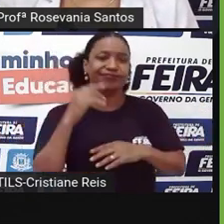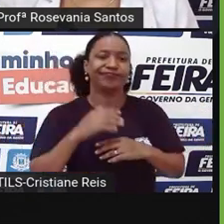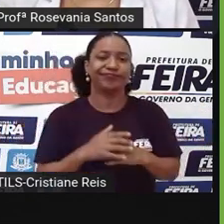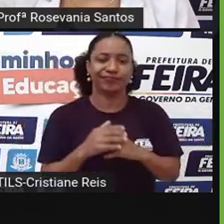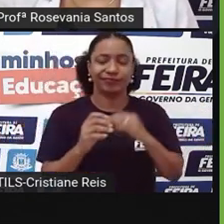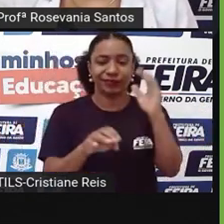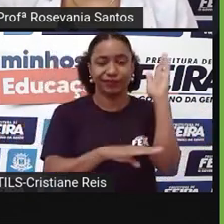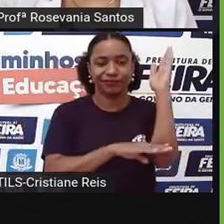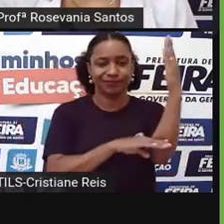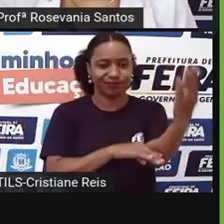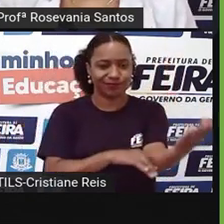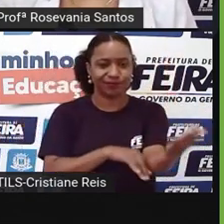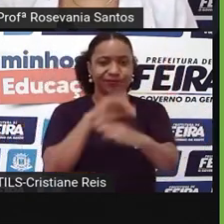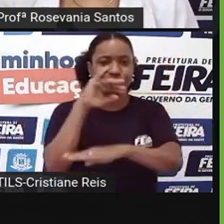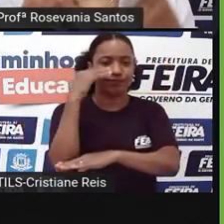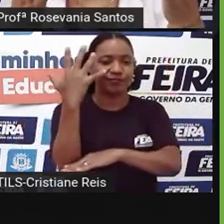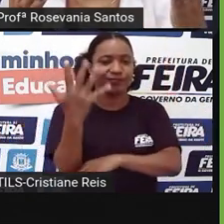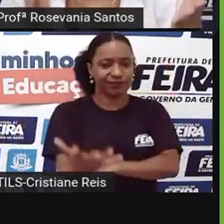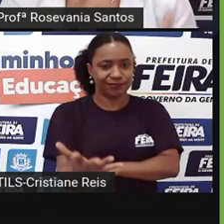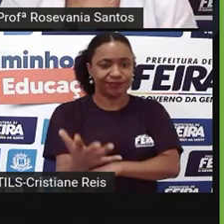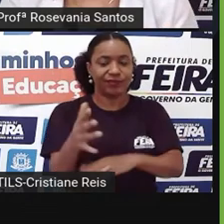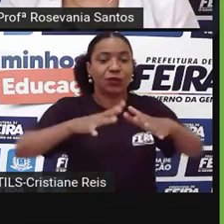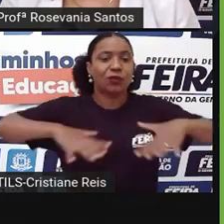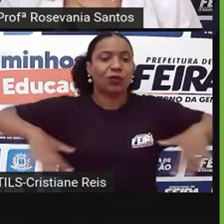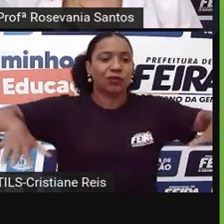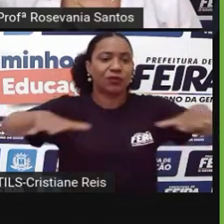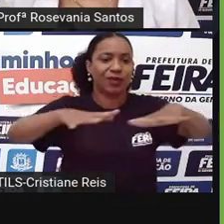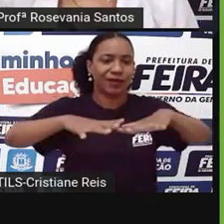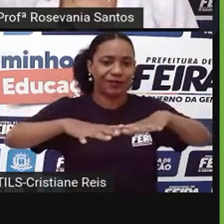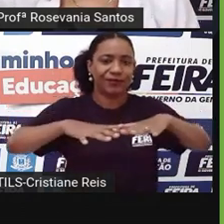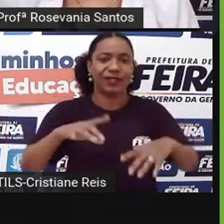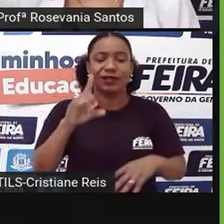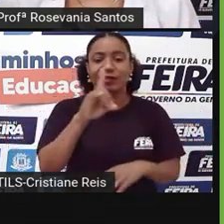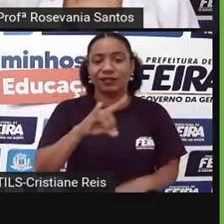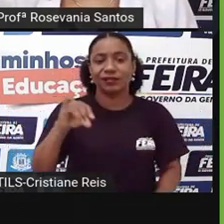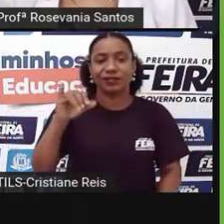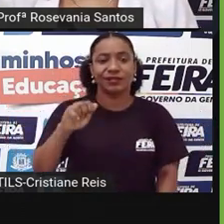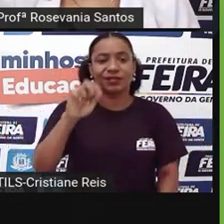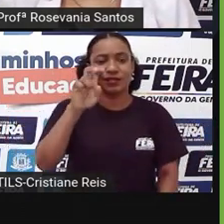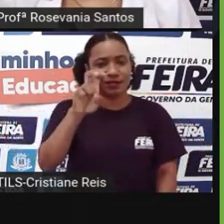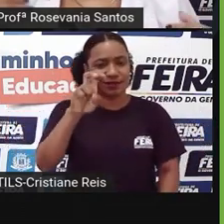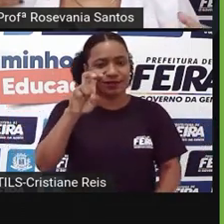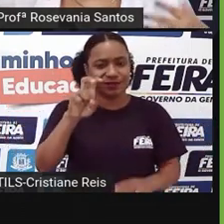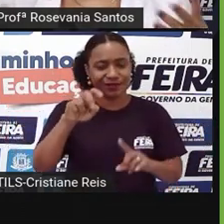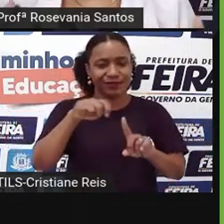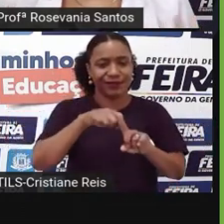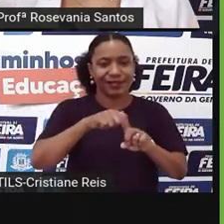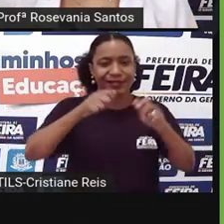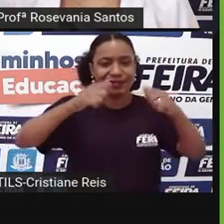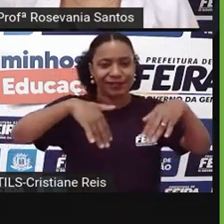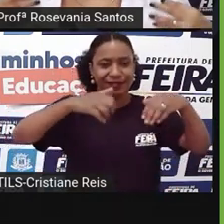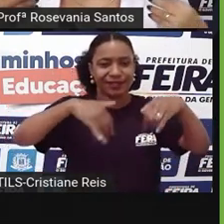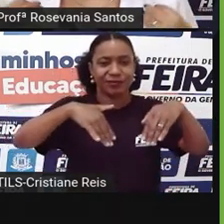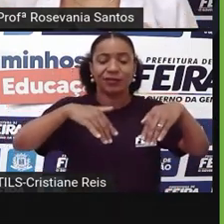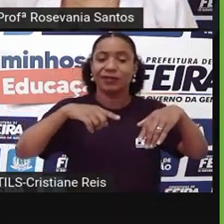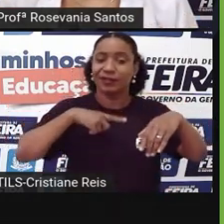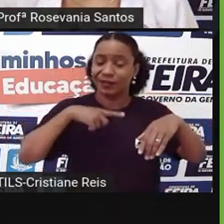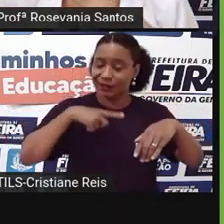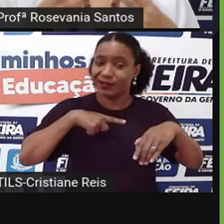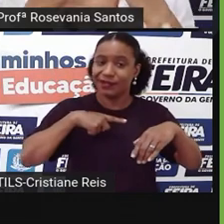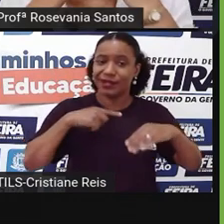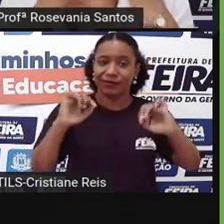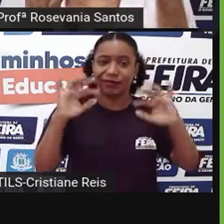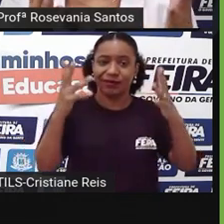esse, no caso, né, esse bioma, que dia 5 de setembro, né, é o dia que comemora, né, a Amazônia, então, de qualquer